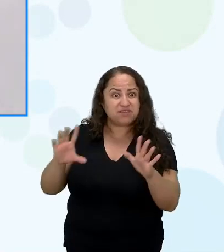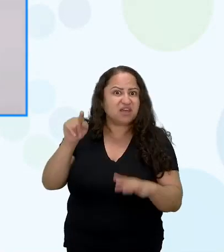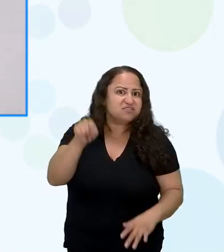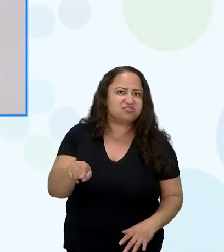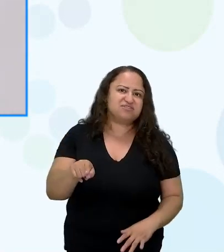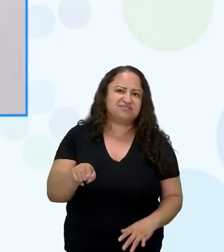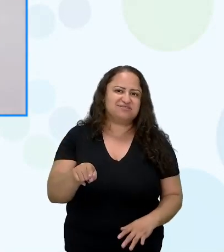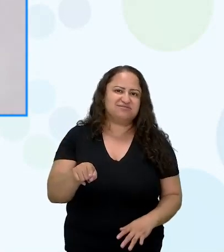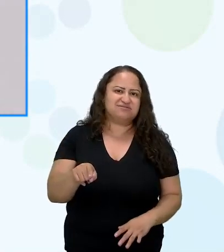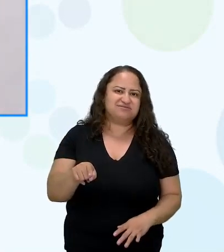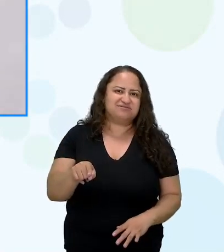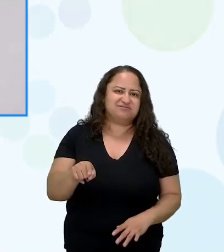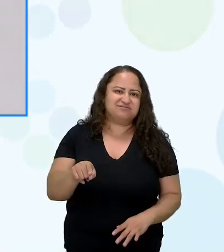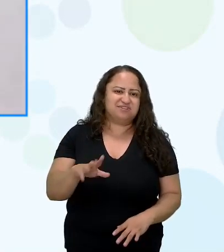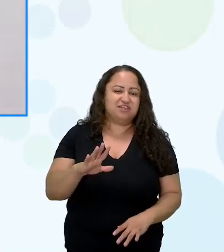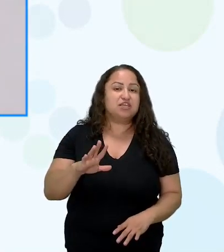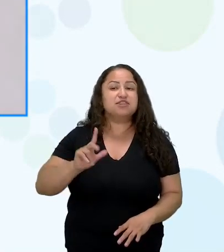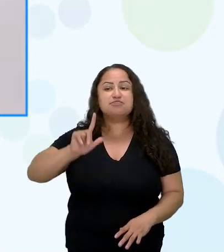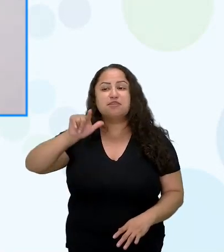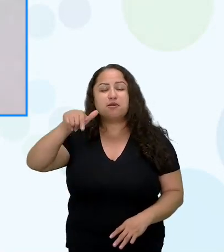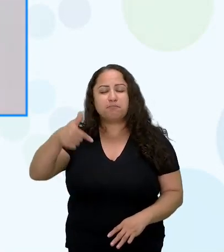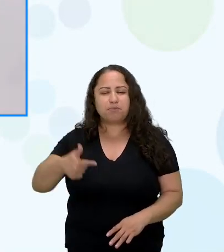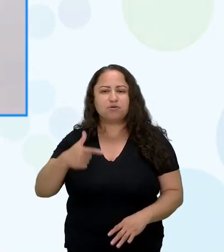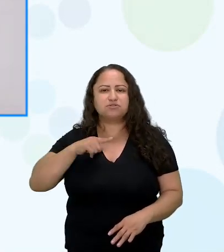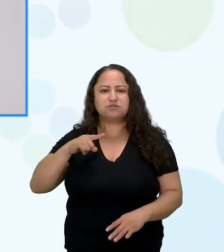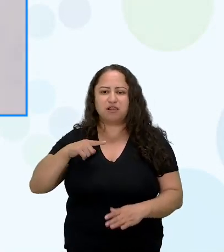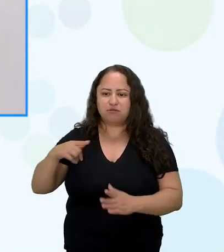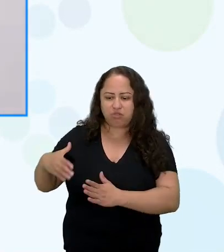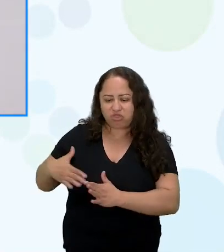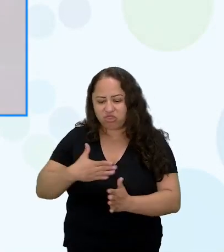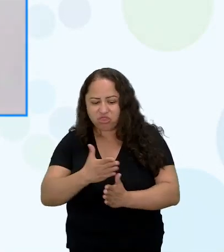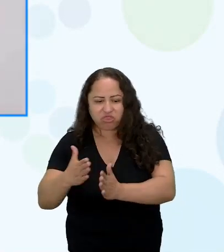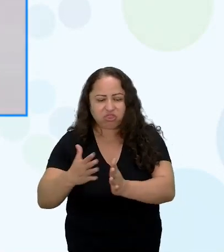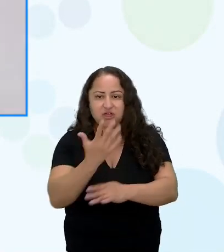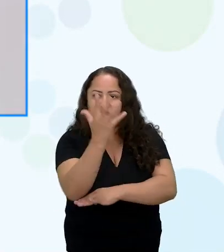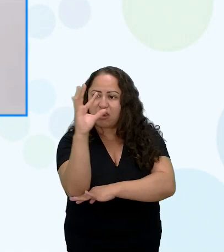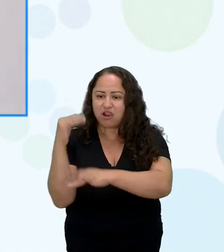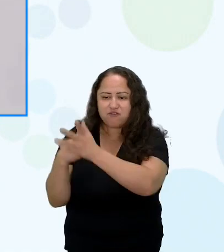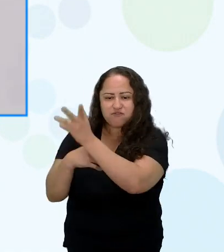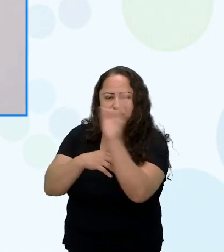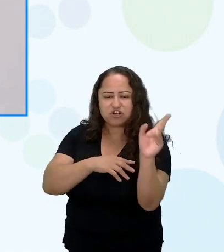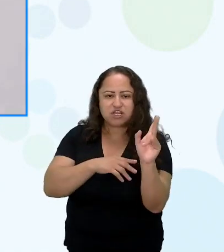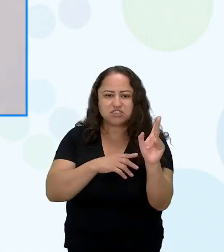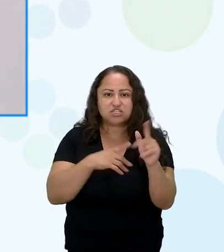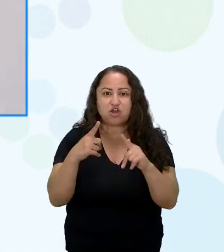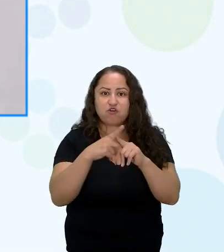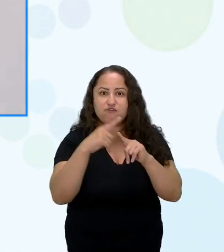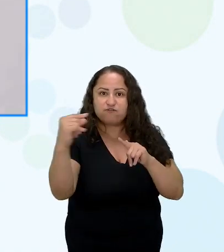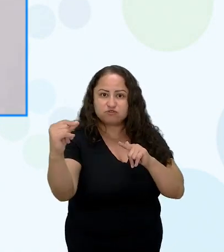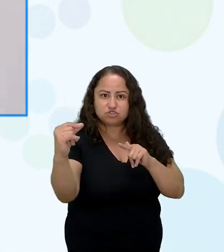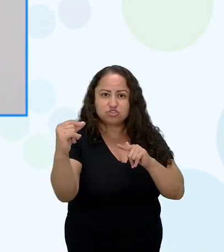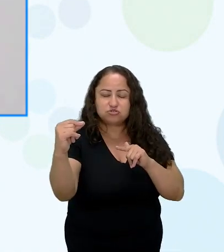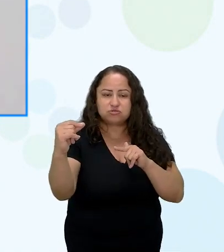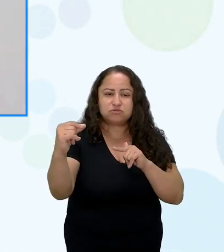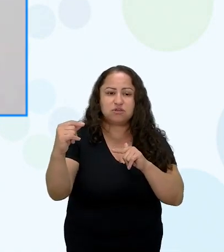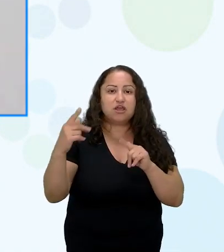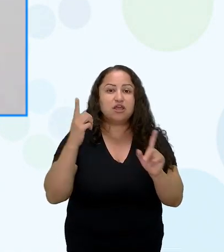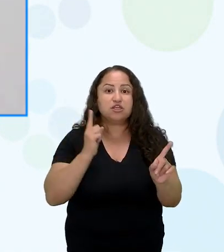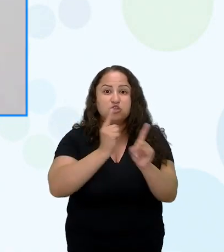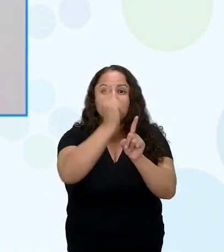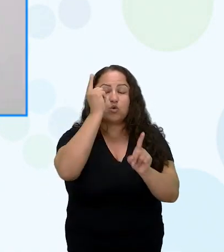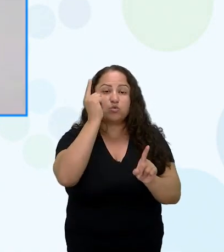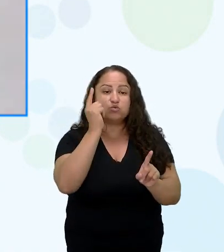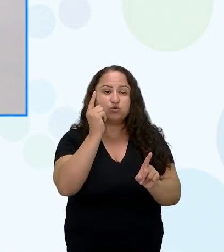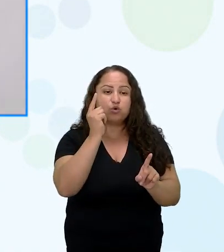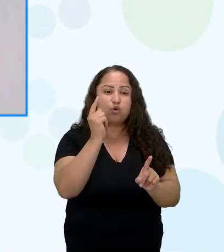quando ela ela foi se refugiando mata dentro né na floresta e encontrou essa senhora né